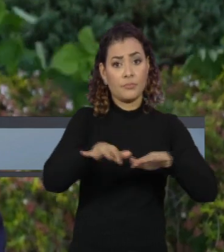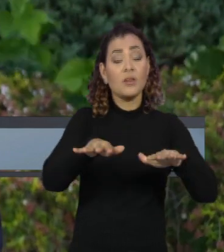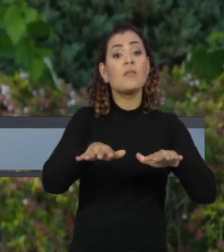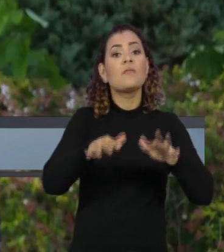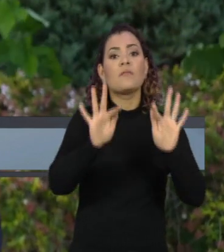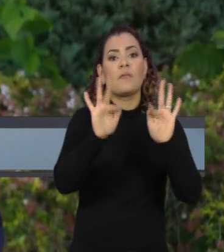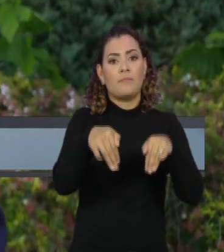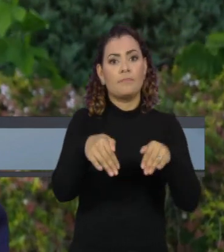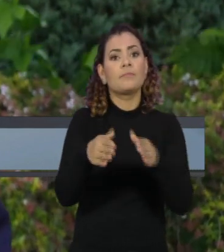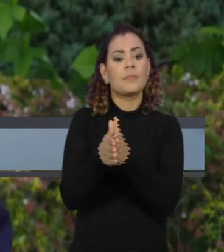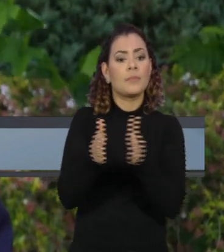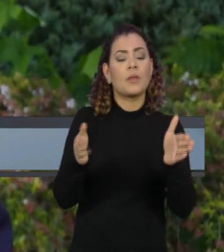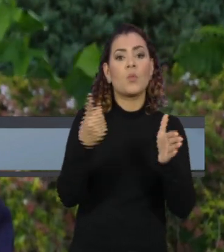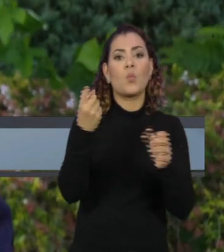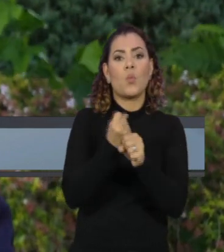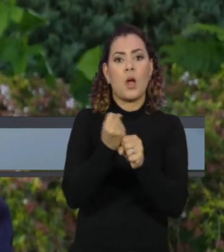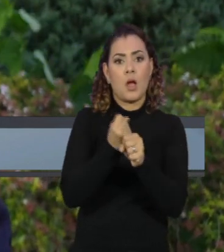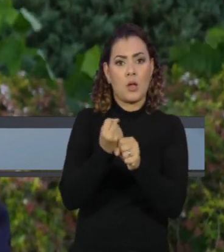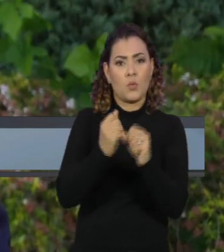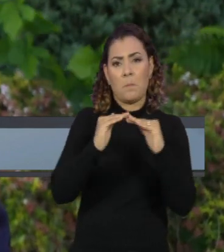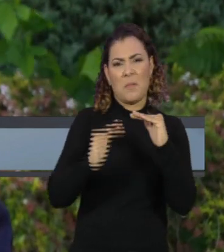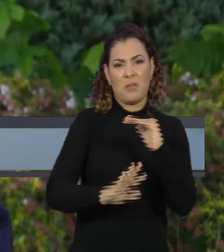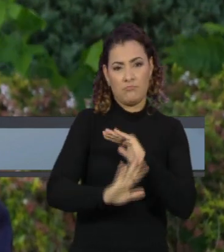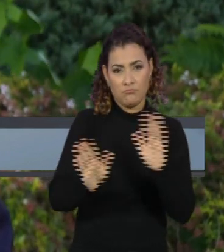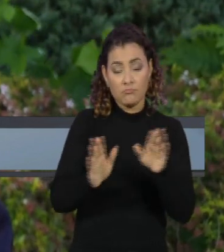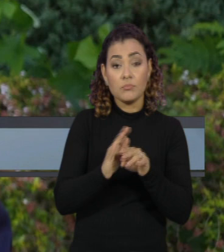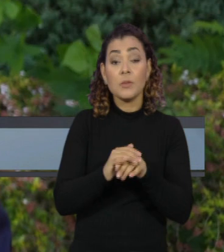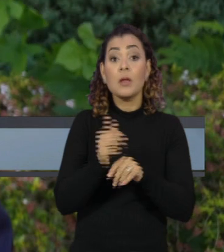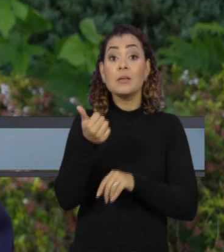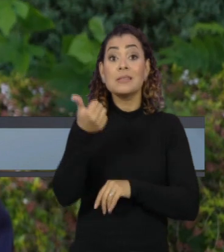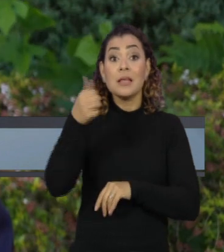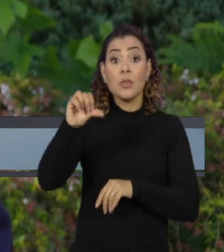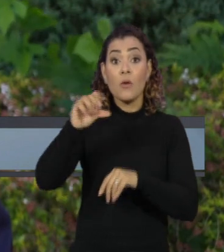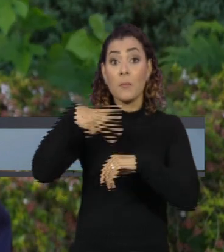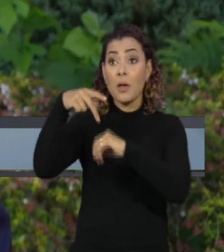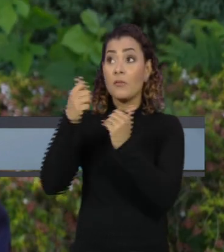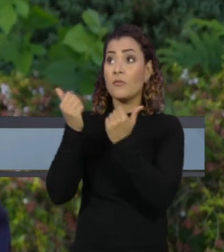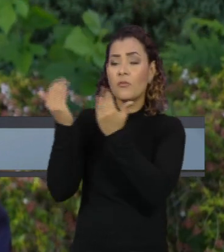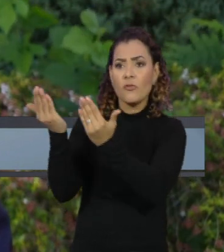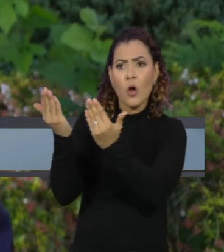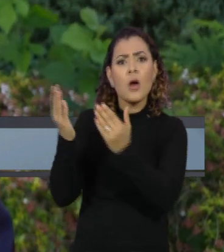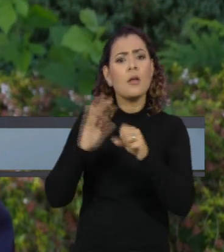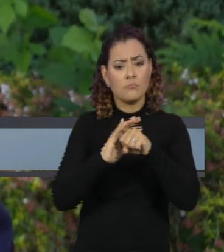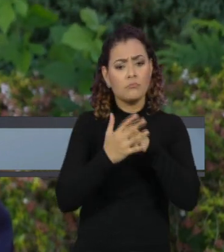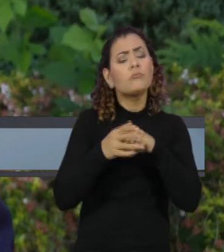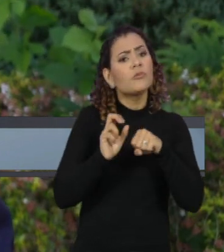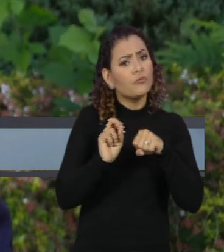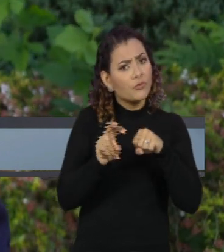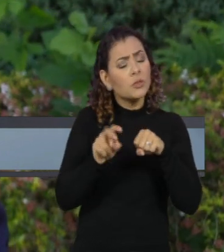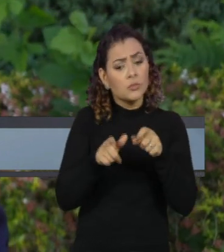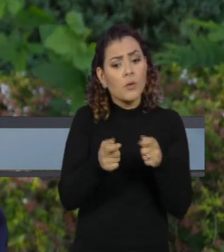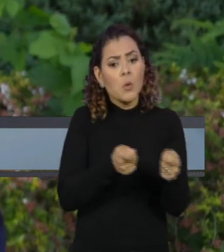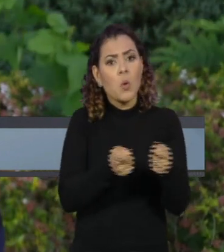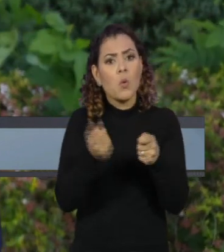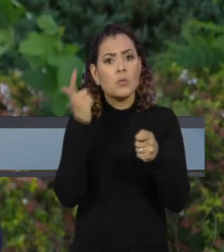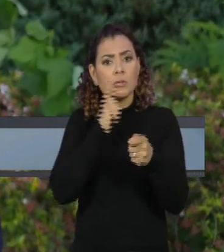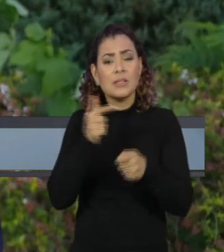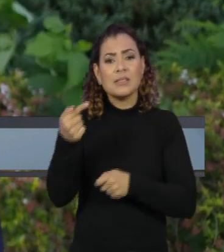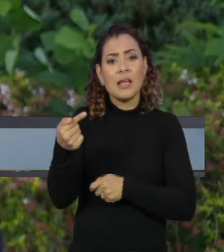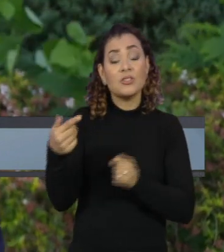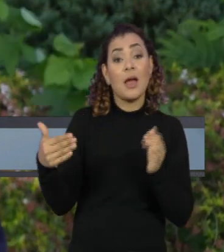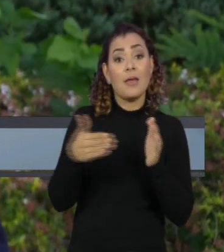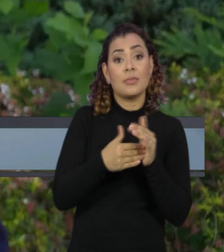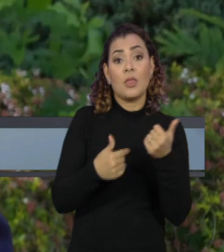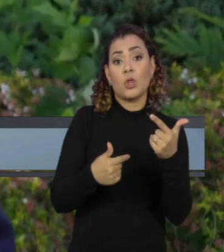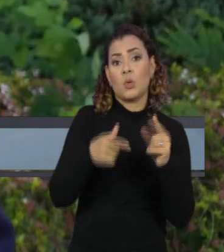menos de um ano. Em outros 19 países, a população também acredita que o vírus vai ser contido no período de 7 a